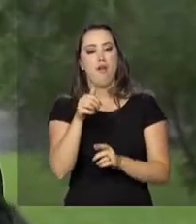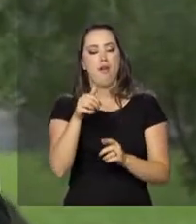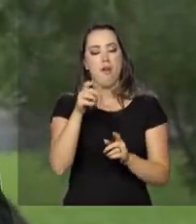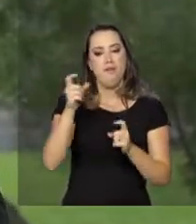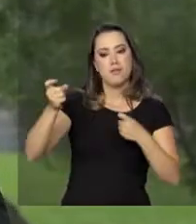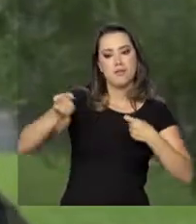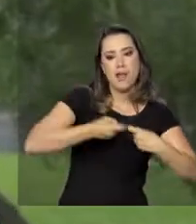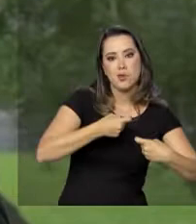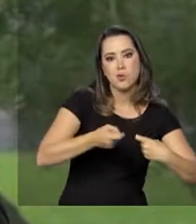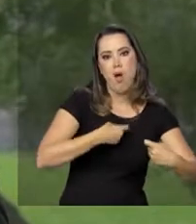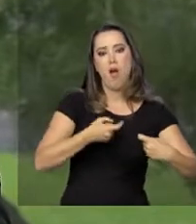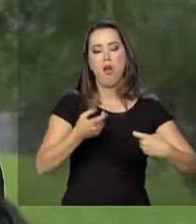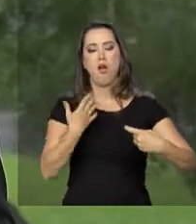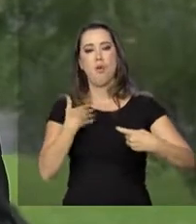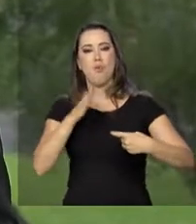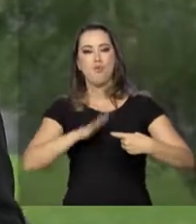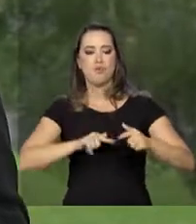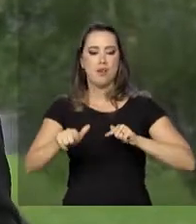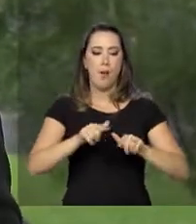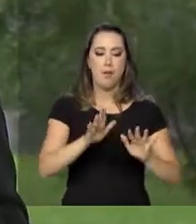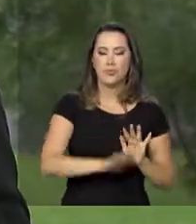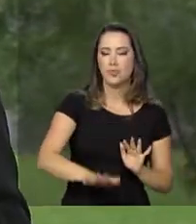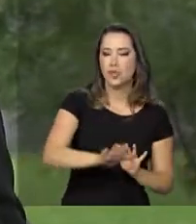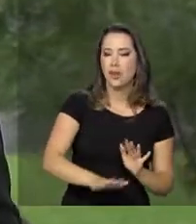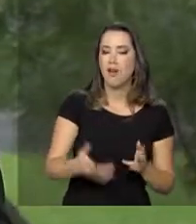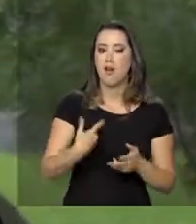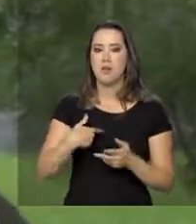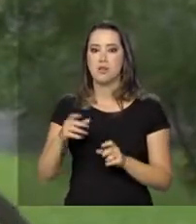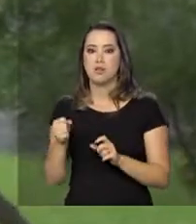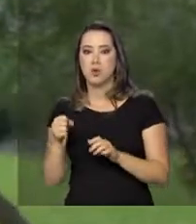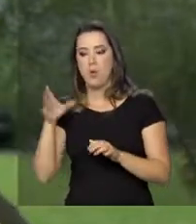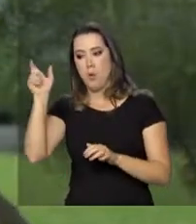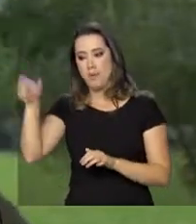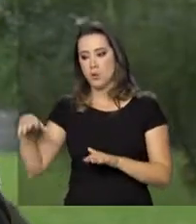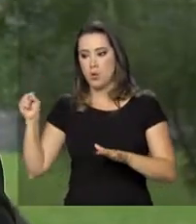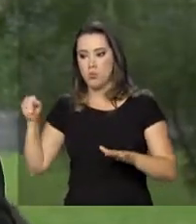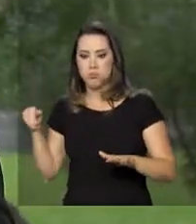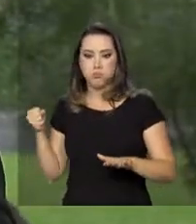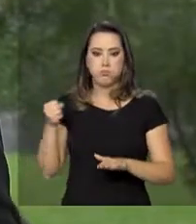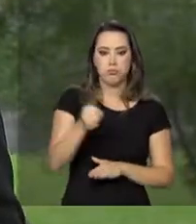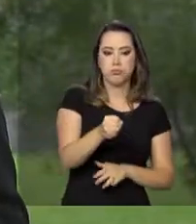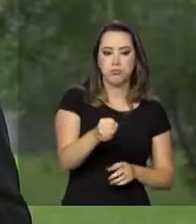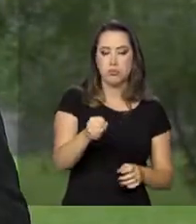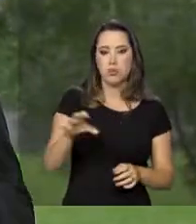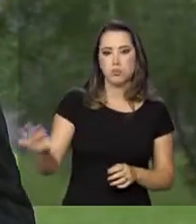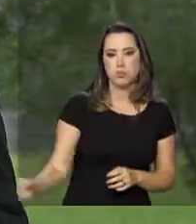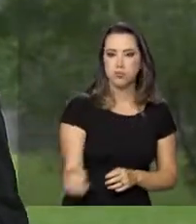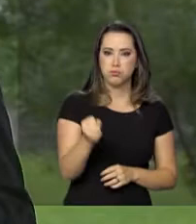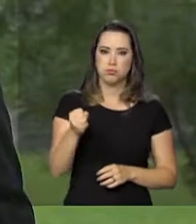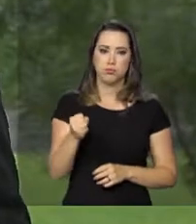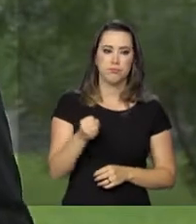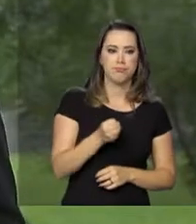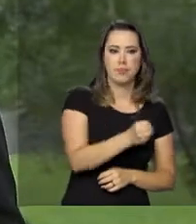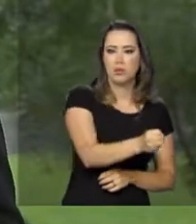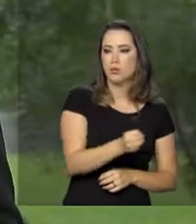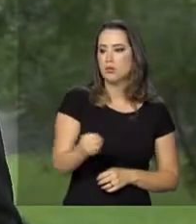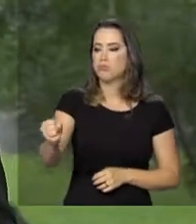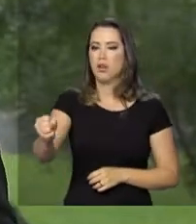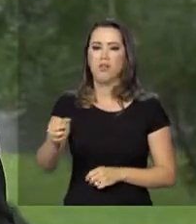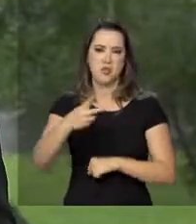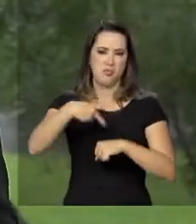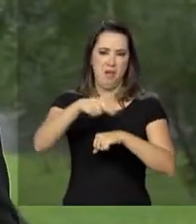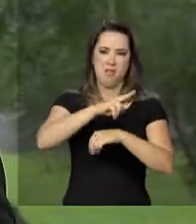o trabalho infantil e também o tráfico de pessoas. O representante da Secretaria, o Secretário Nacional